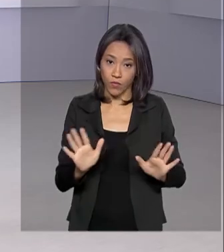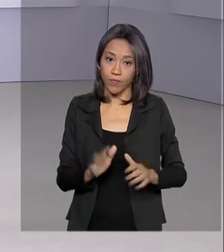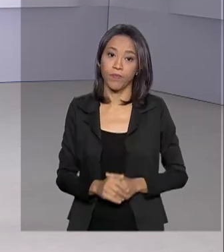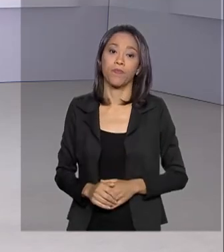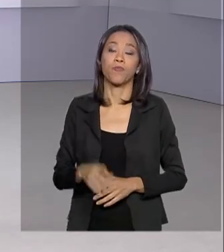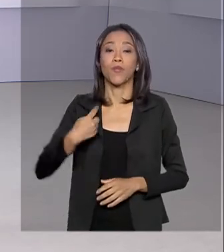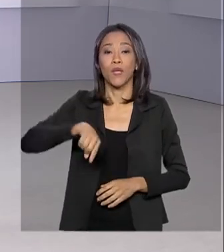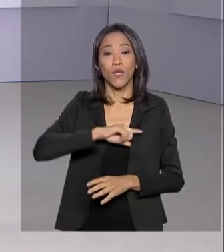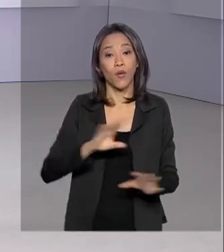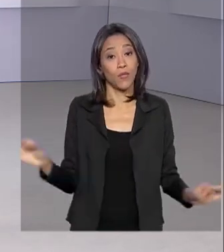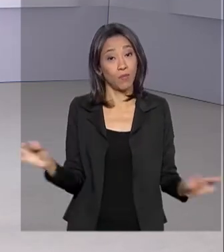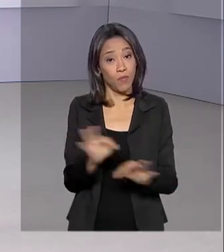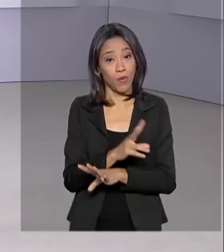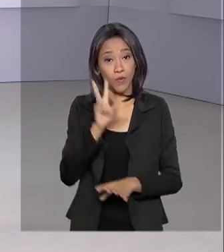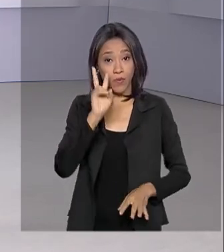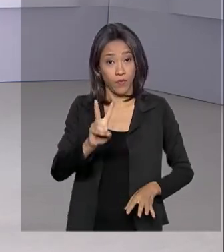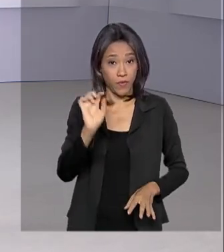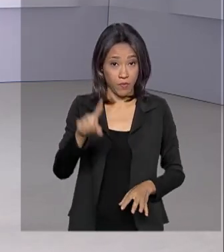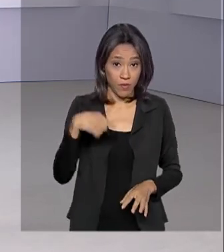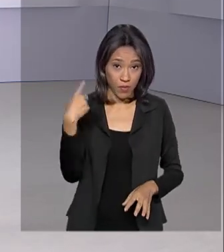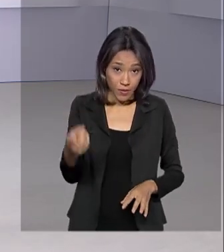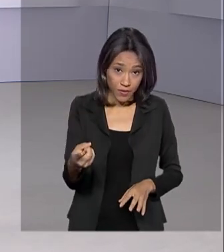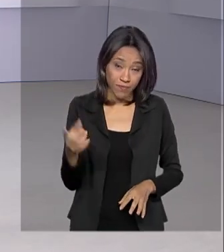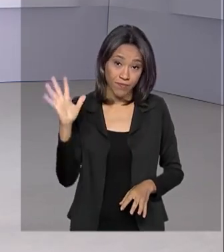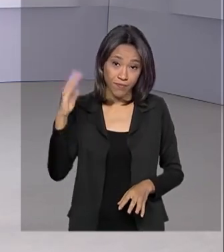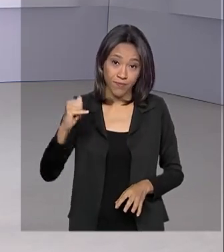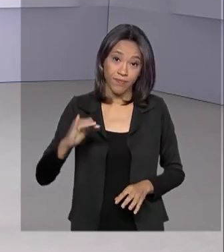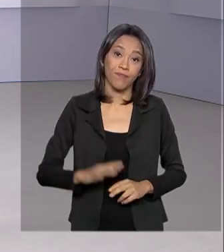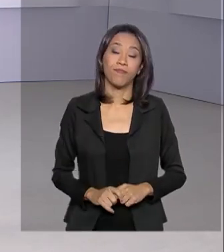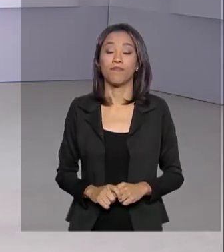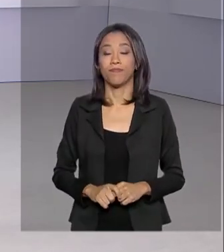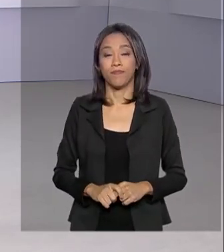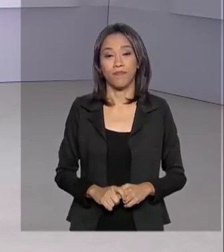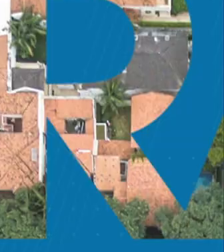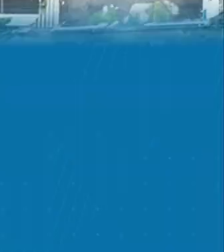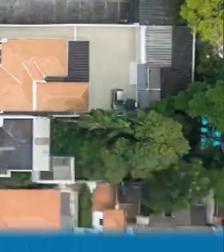A gente fica por aqui. Nos vemos na próxima edição. Até lá. Tchau.